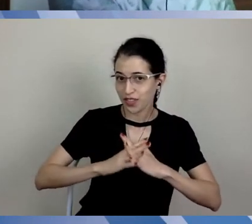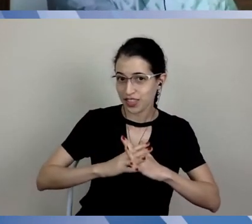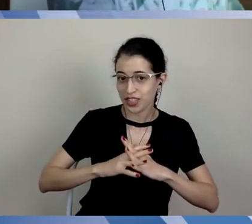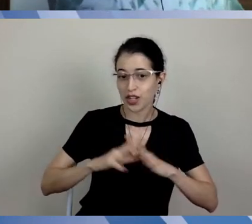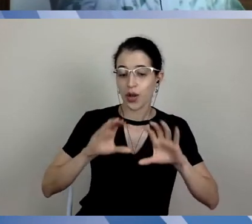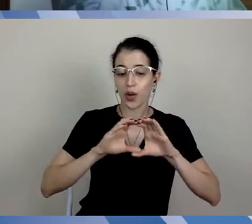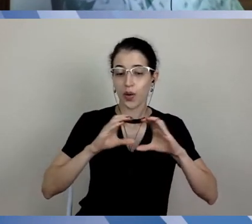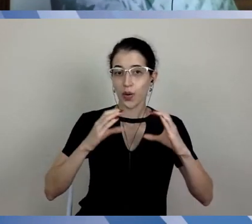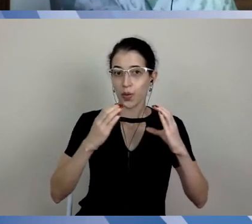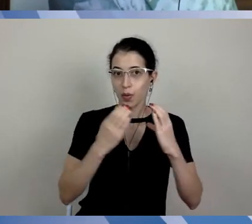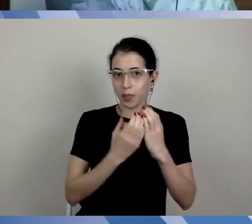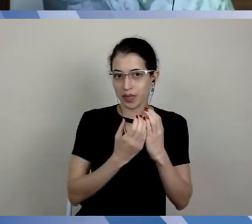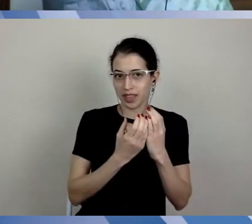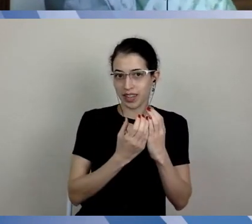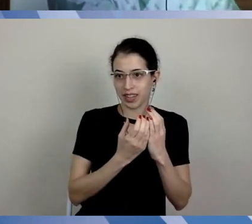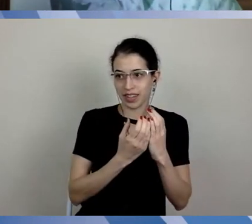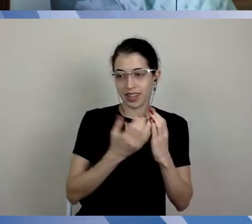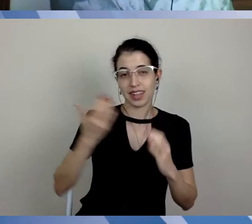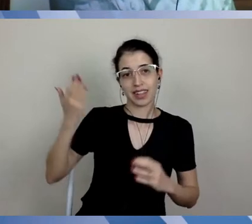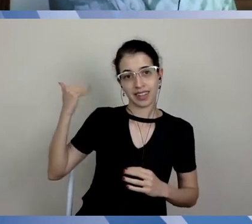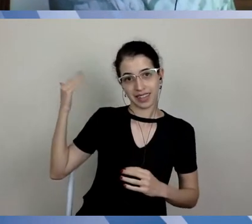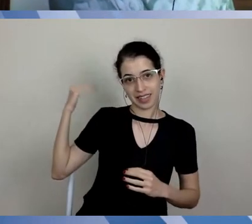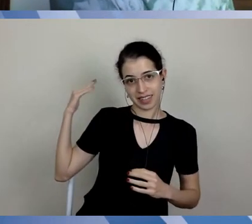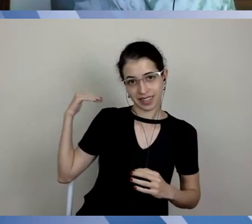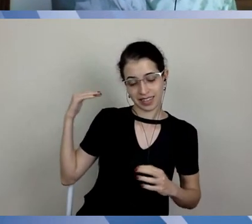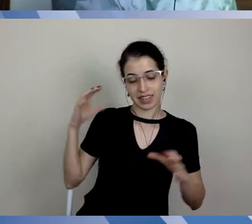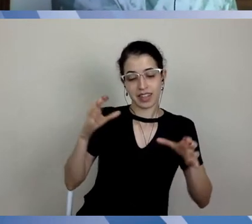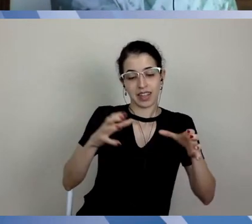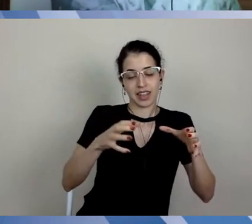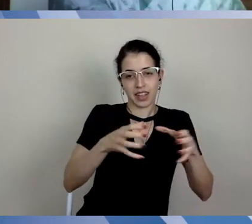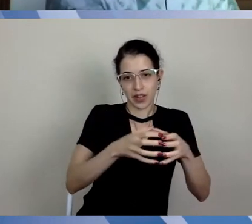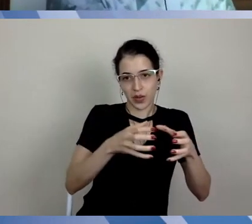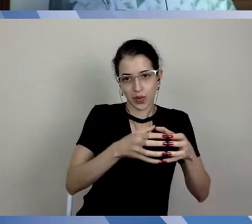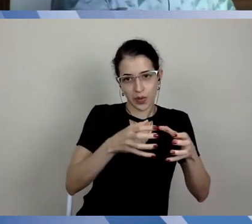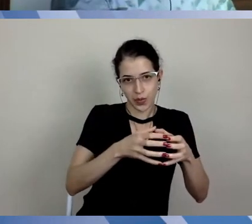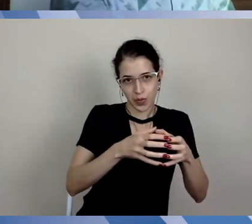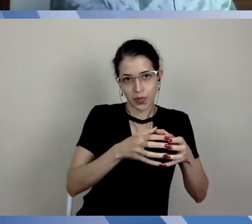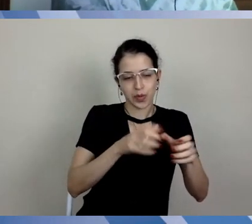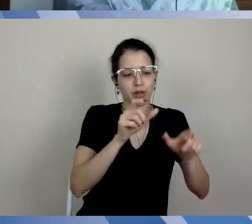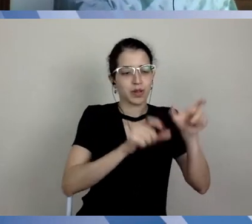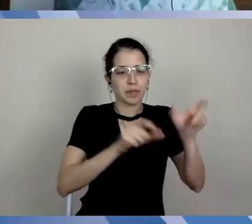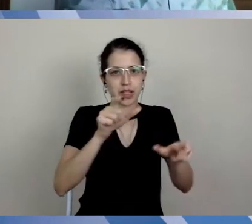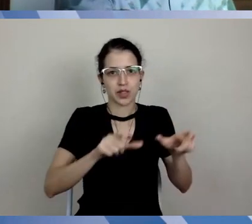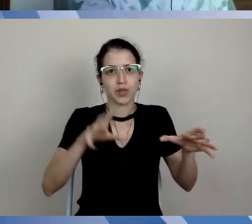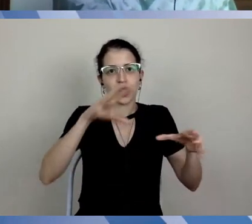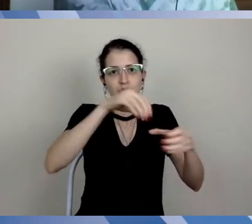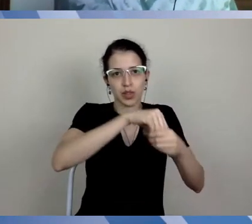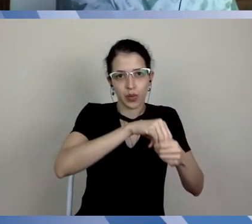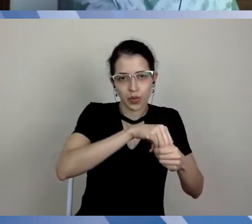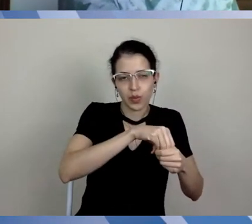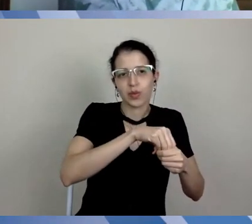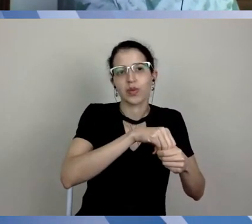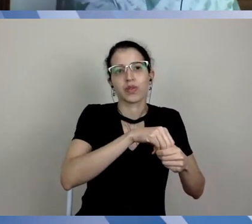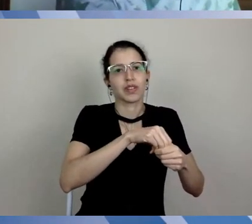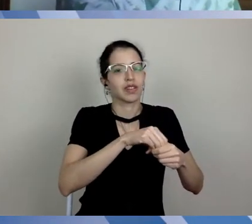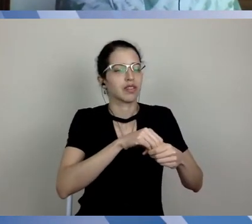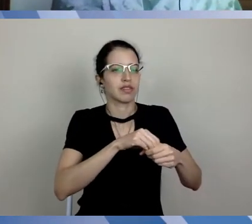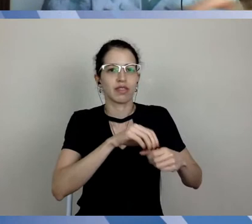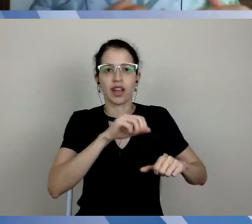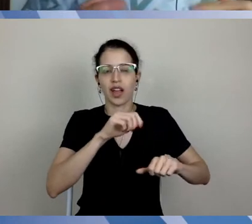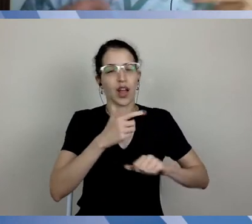coisa, com outro tipo de atribuição, com outra composição, e que ele não existe mais, ele foi extinto em 25 de janeiro.